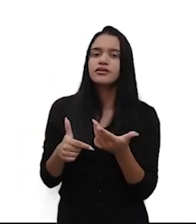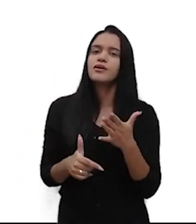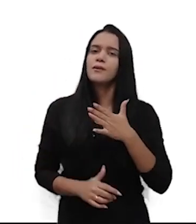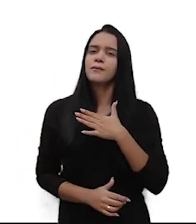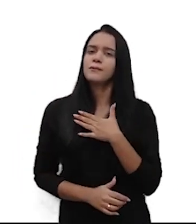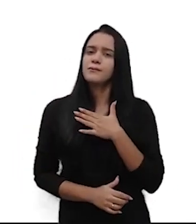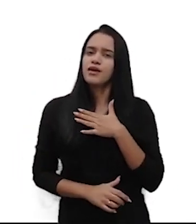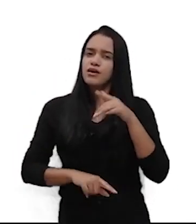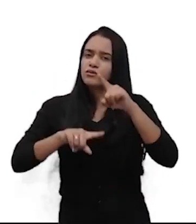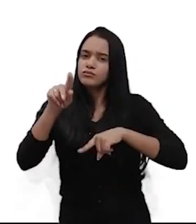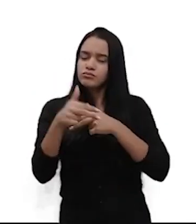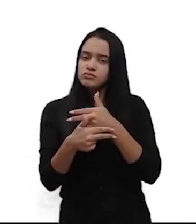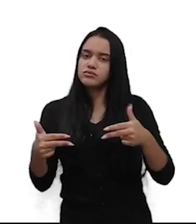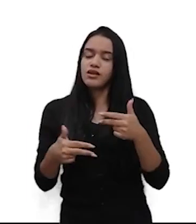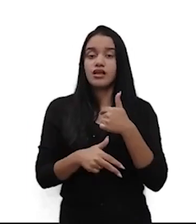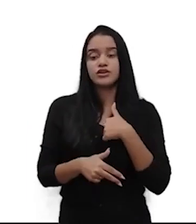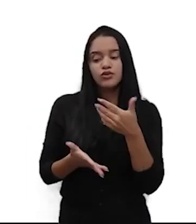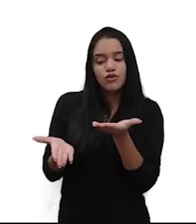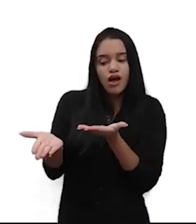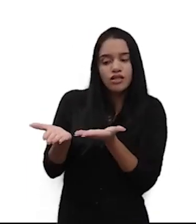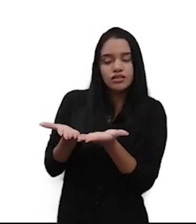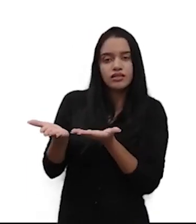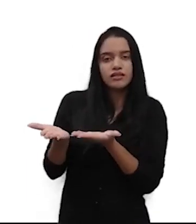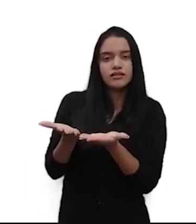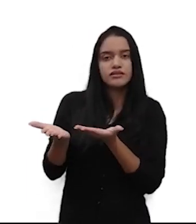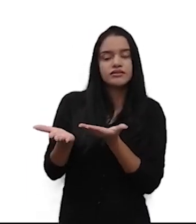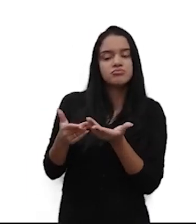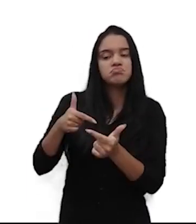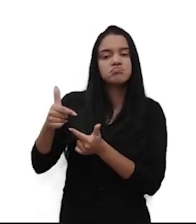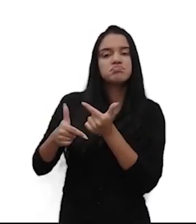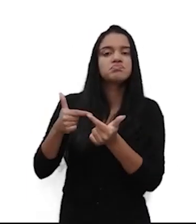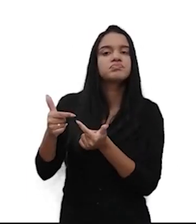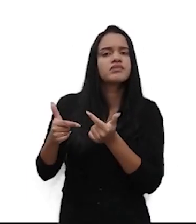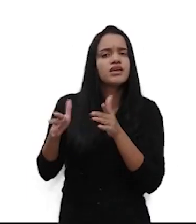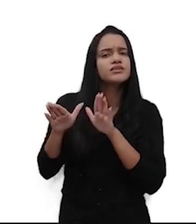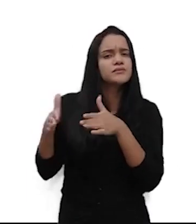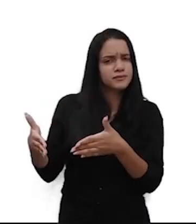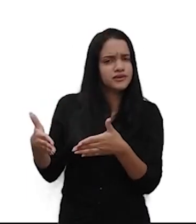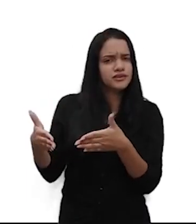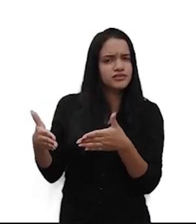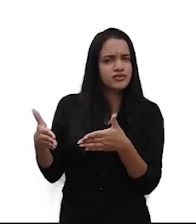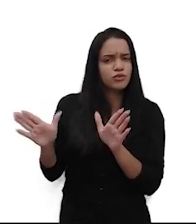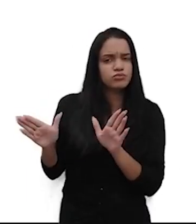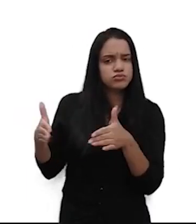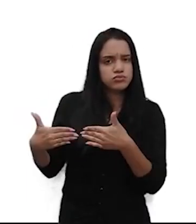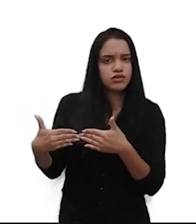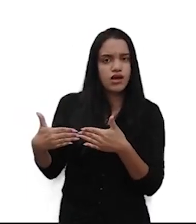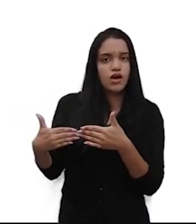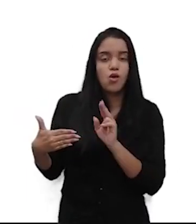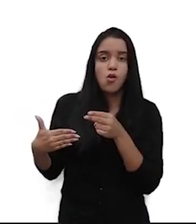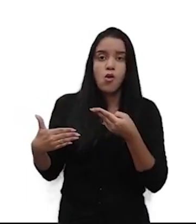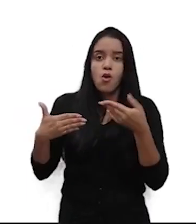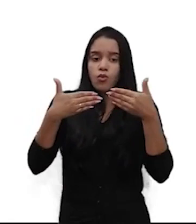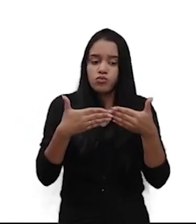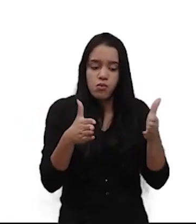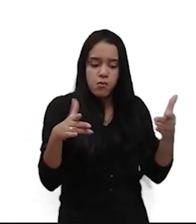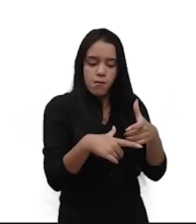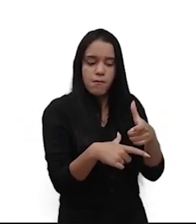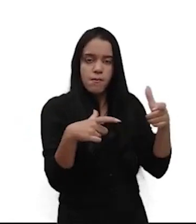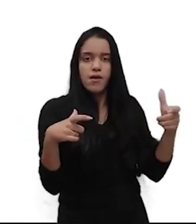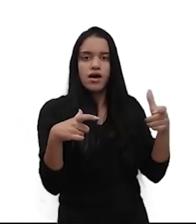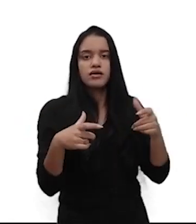produto, aquilo que eu vou atender, é algo muito específico, é muito fechado ou é muito mais abrangente?